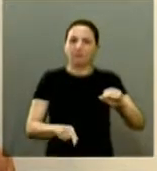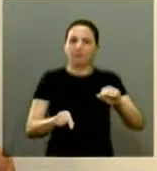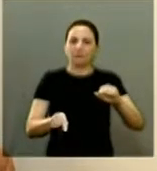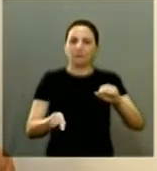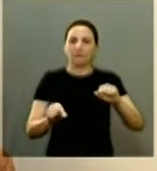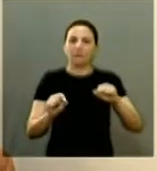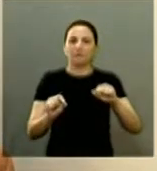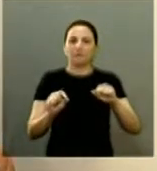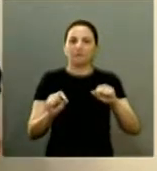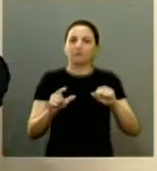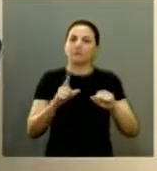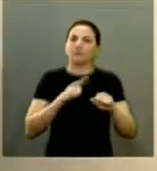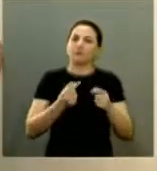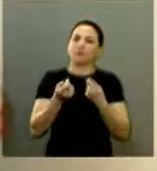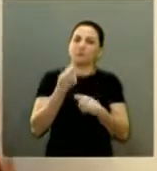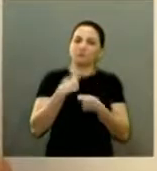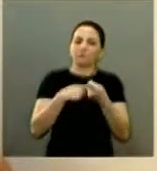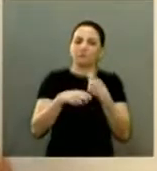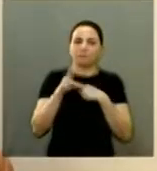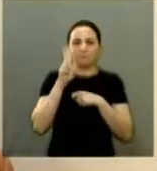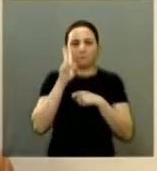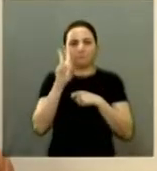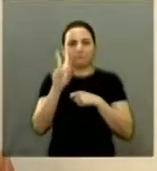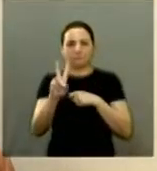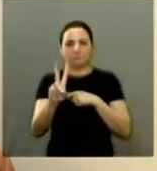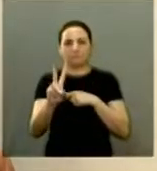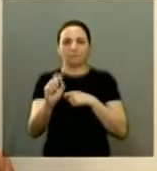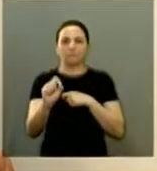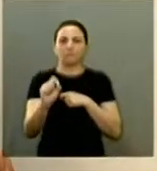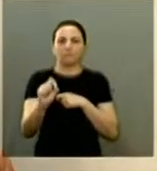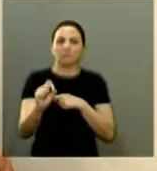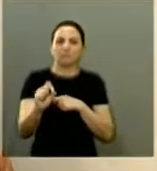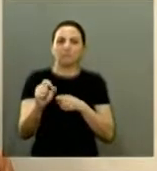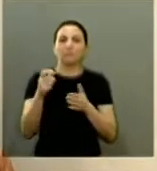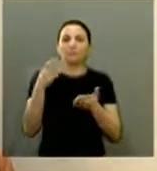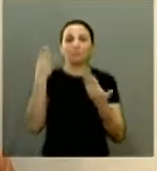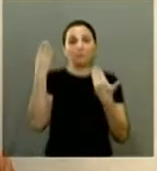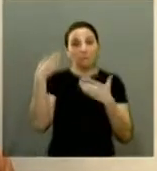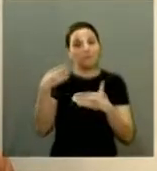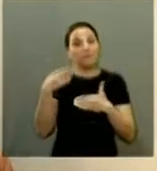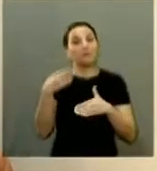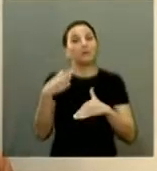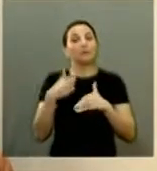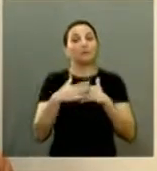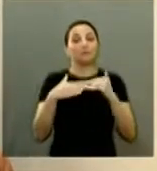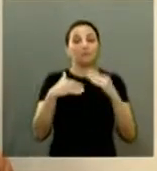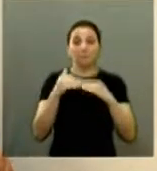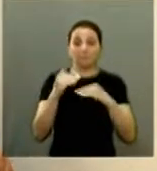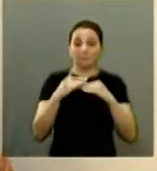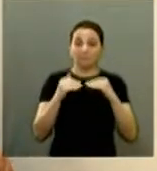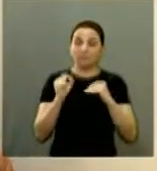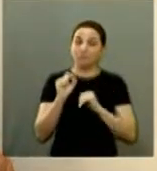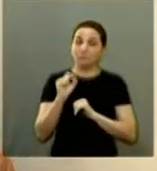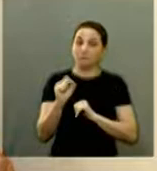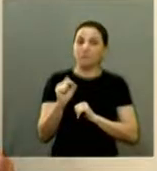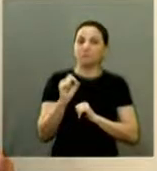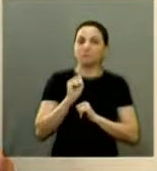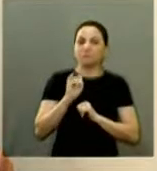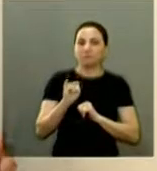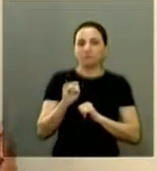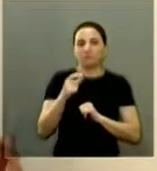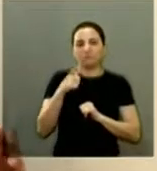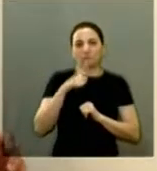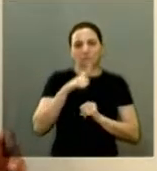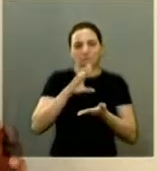como é bom ter um gestor que tem uma visão e essa visão foi comprovada na prática então se não tivesse esses